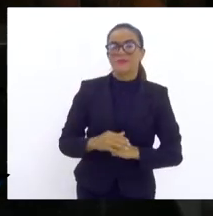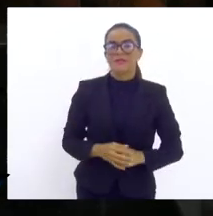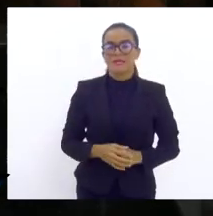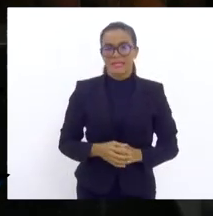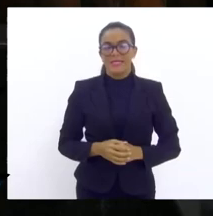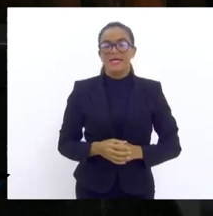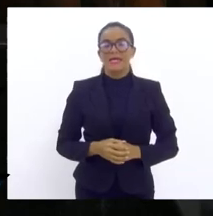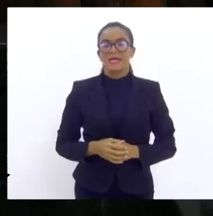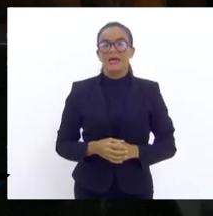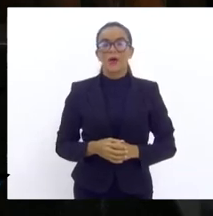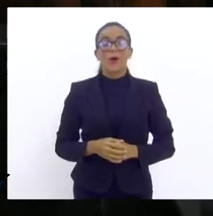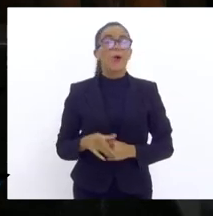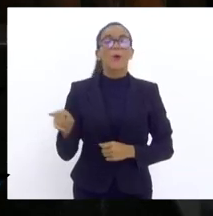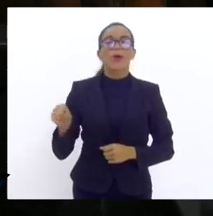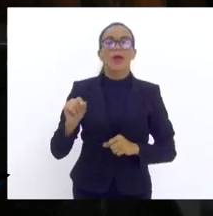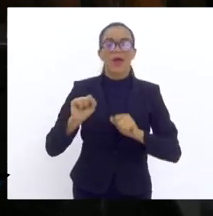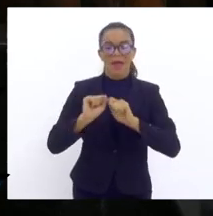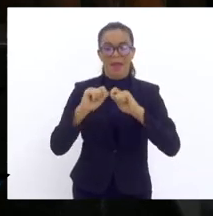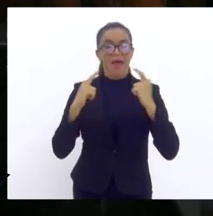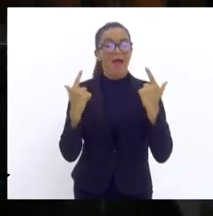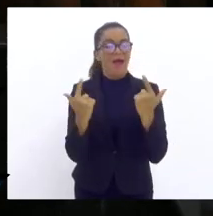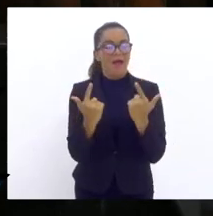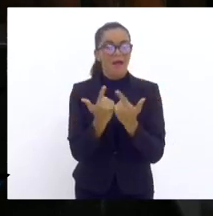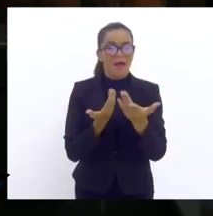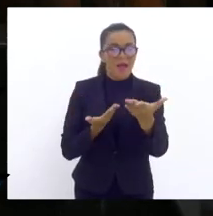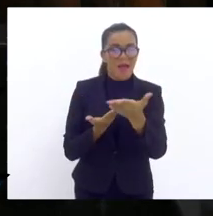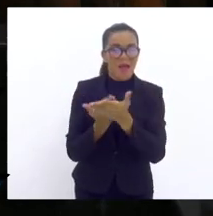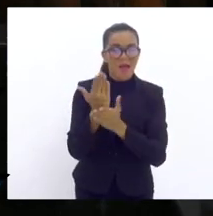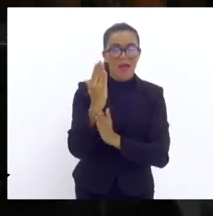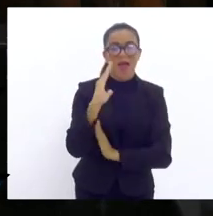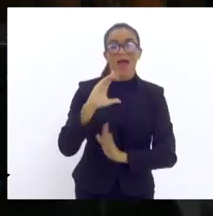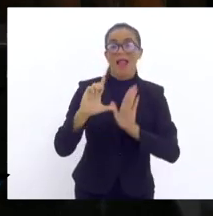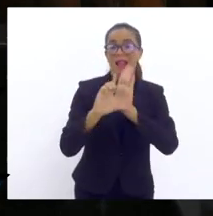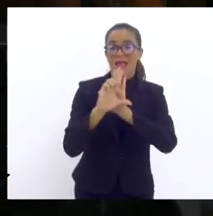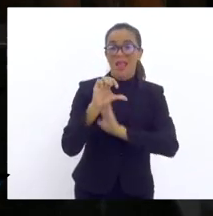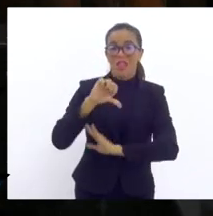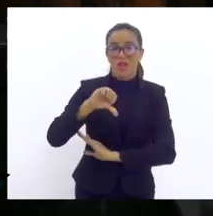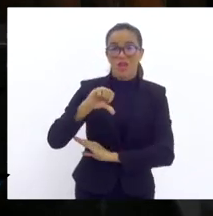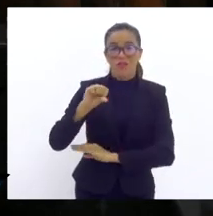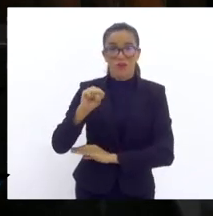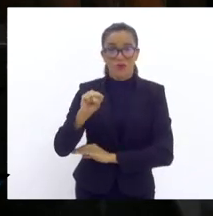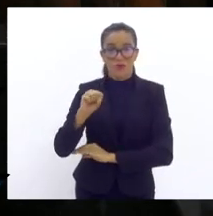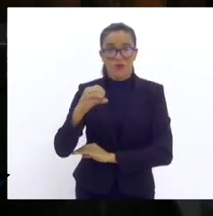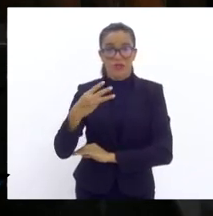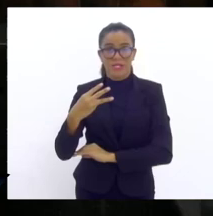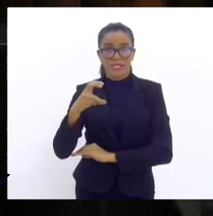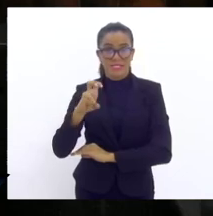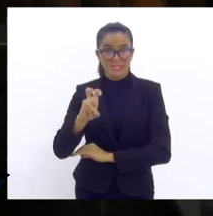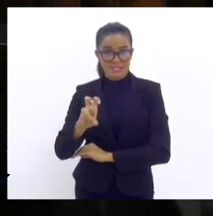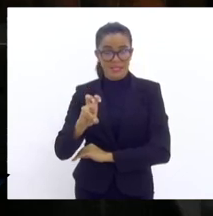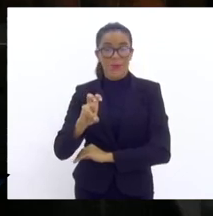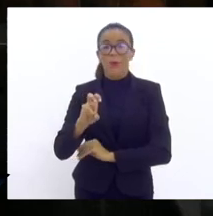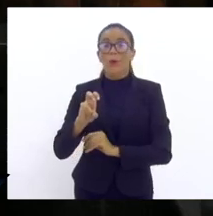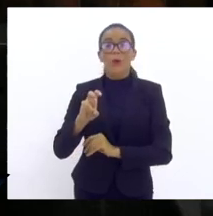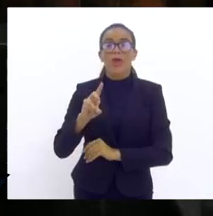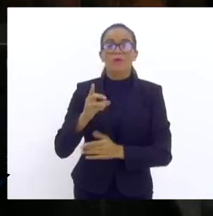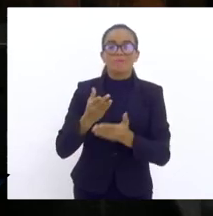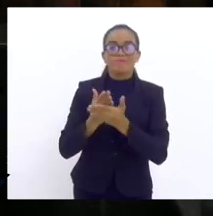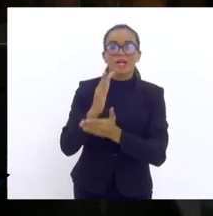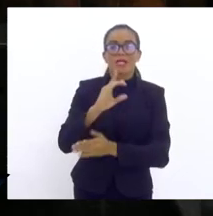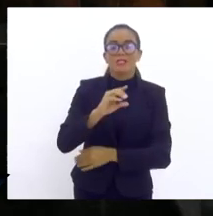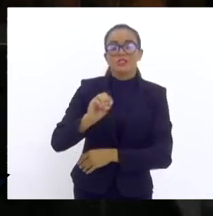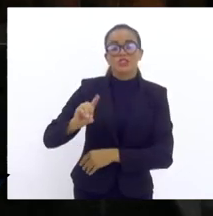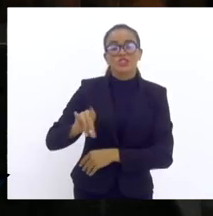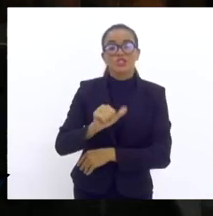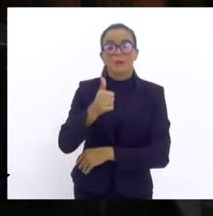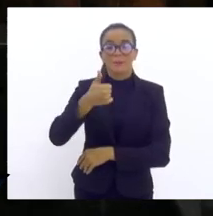o Poder Legislativo aprovou a lei 9835, ela é de 1º de setembro de 1922.